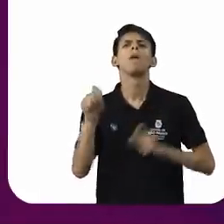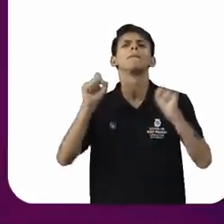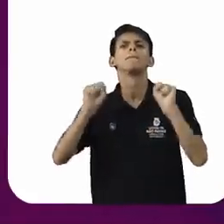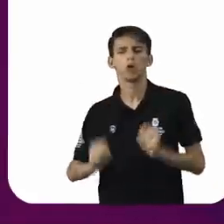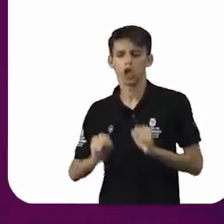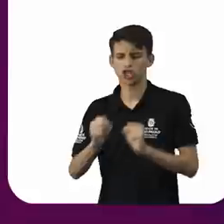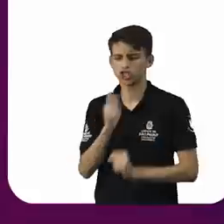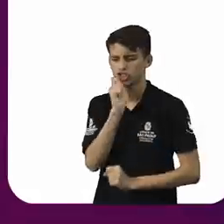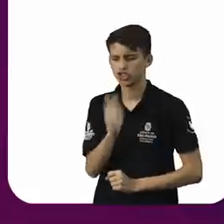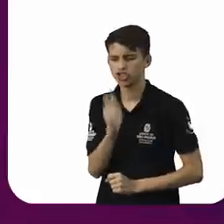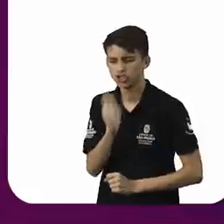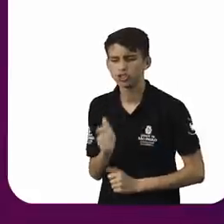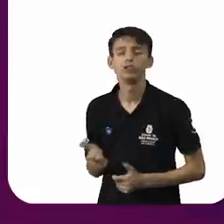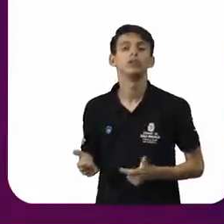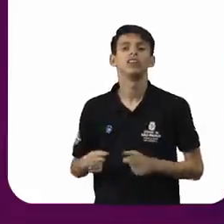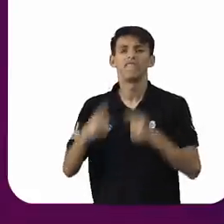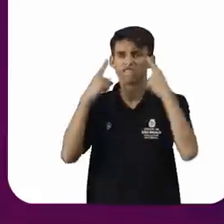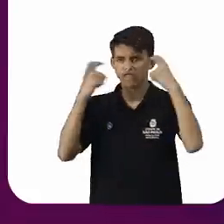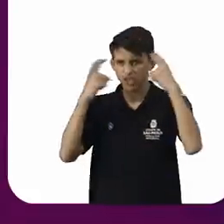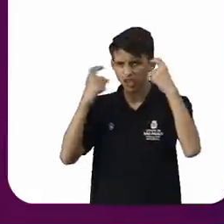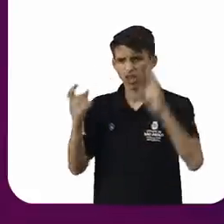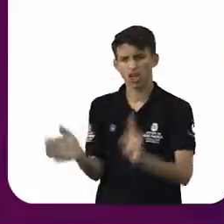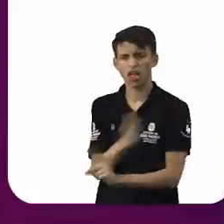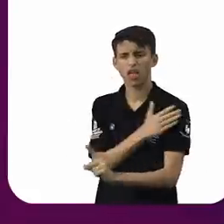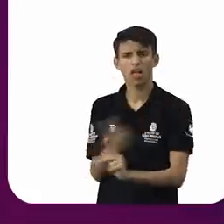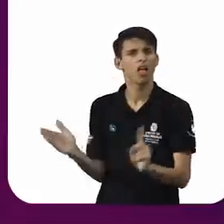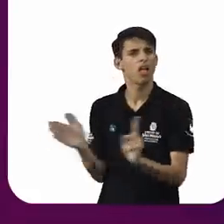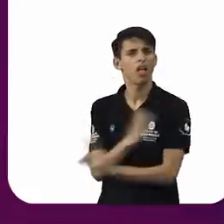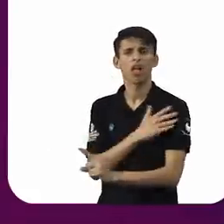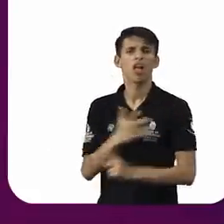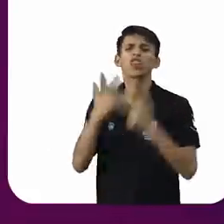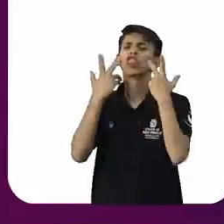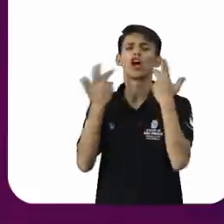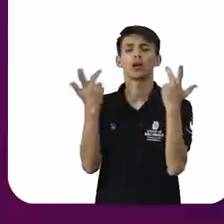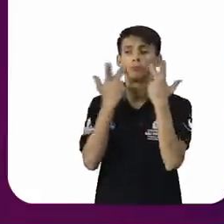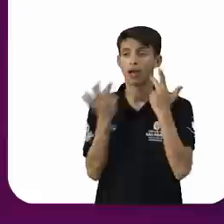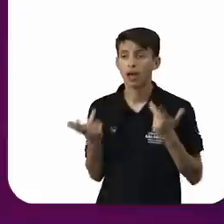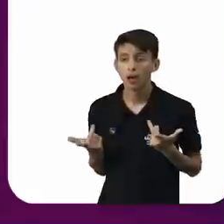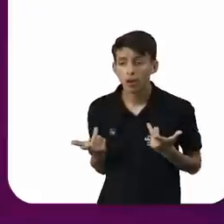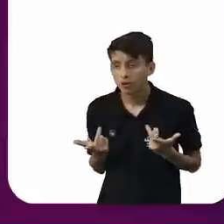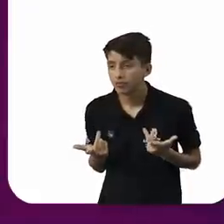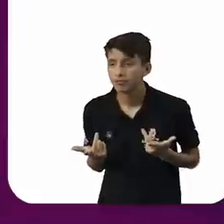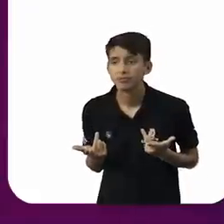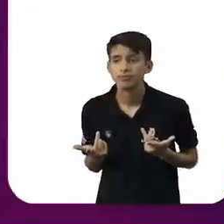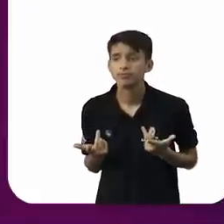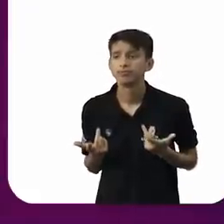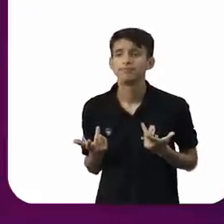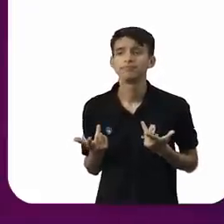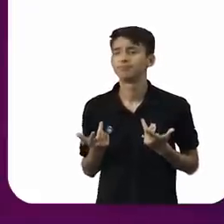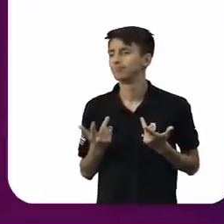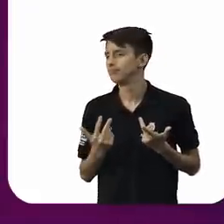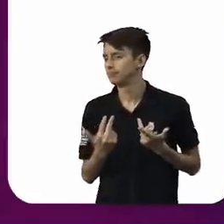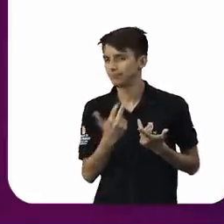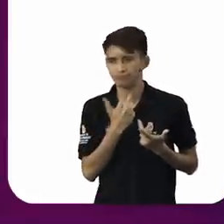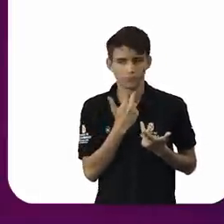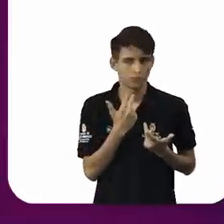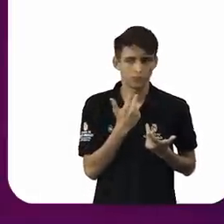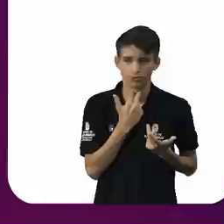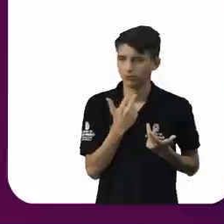se é diferente, a violência que ele sofre pode ser normatizada, normalizada, não.